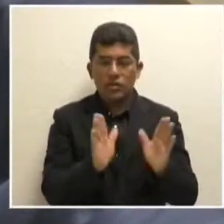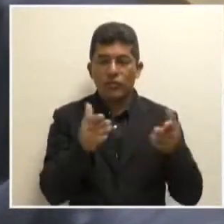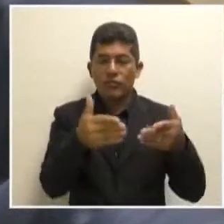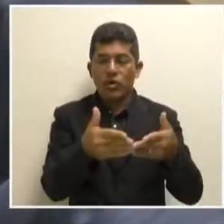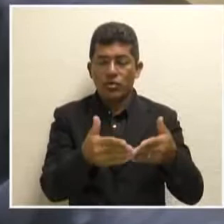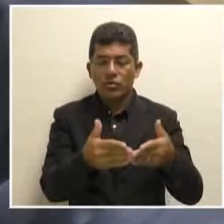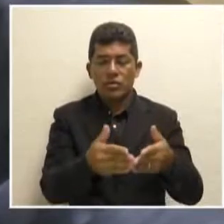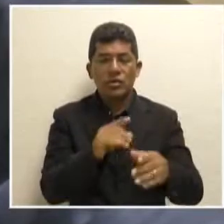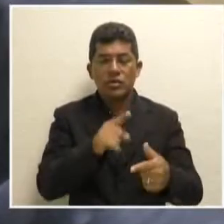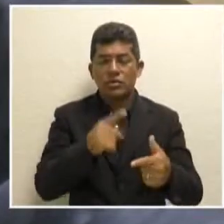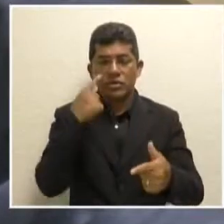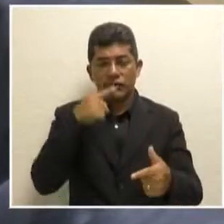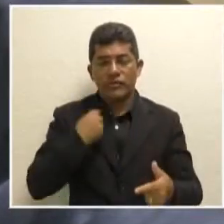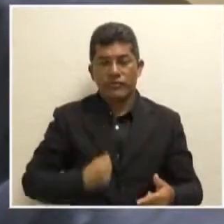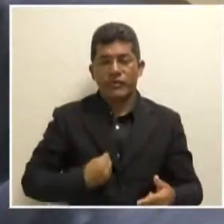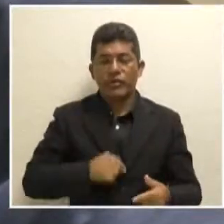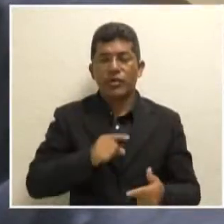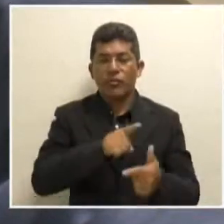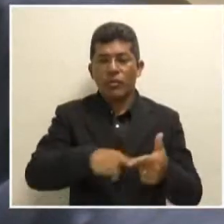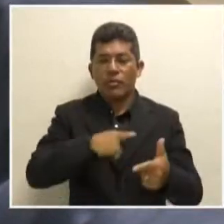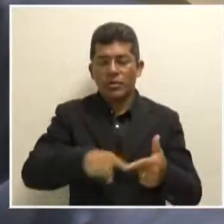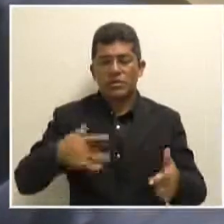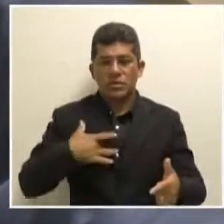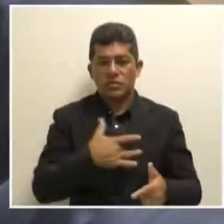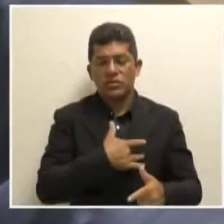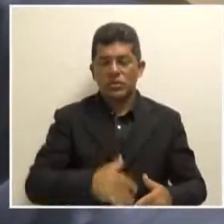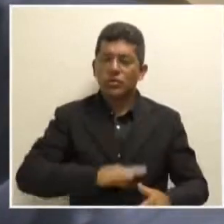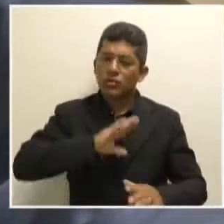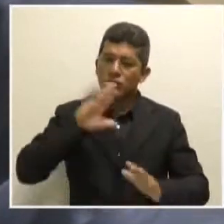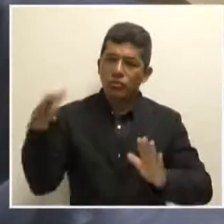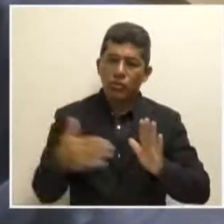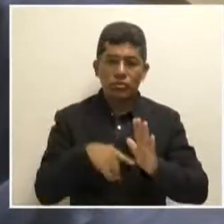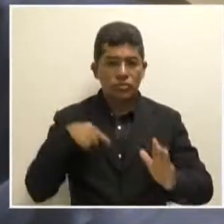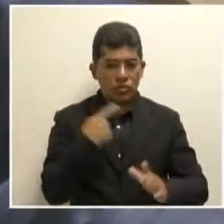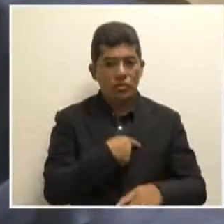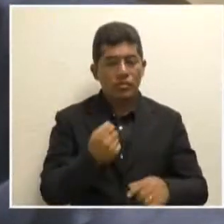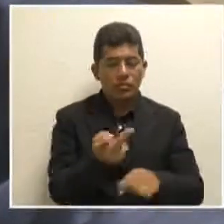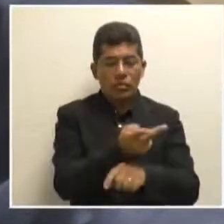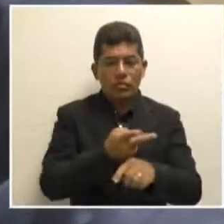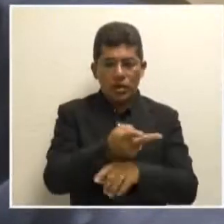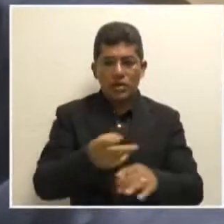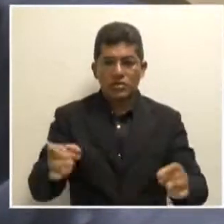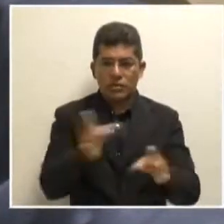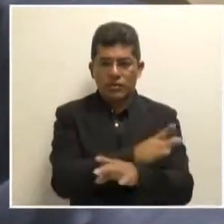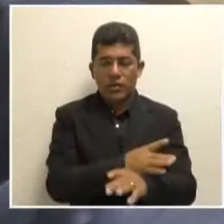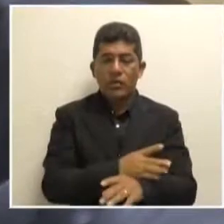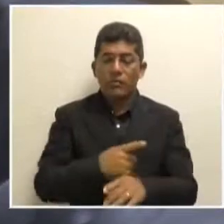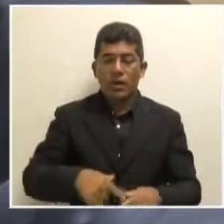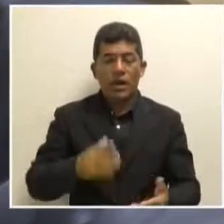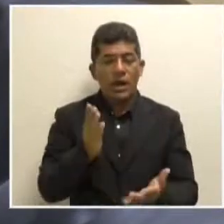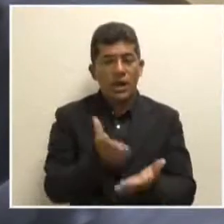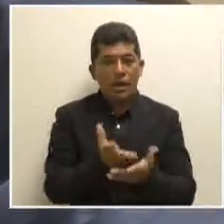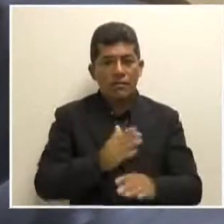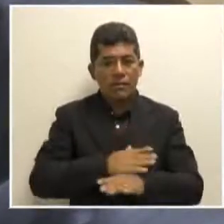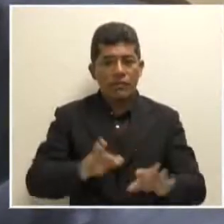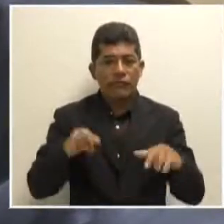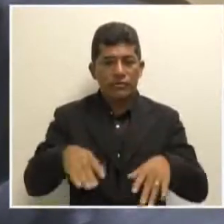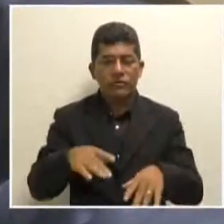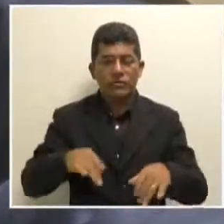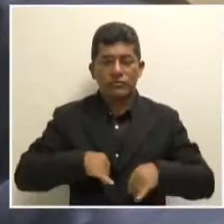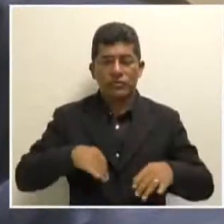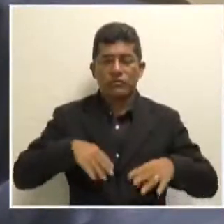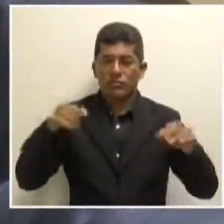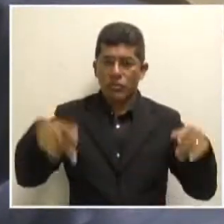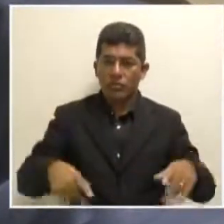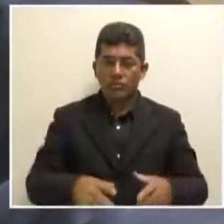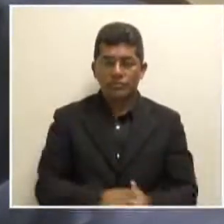a saúde que é um problema de todos nós buscar soluções para minimizar o sofrimento da população. eu